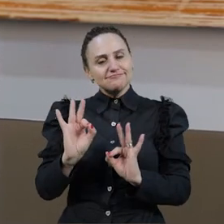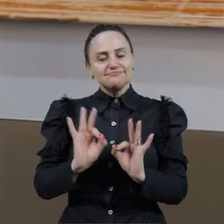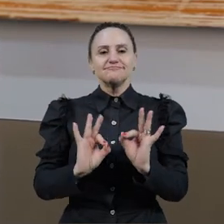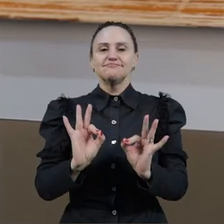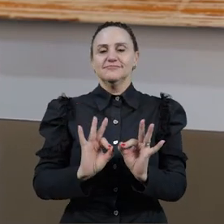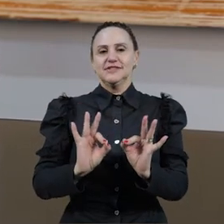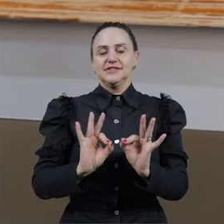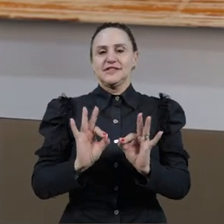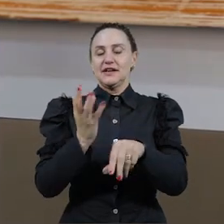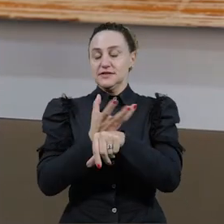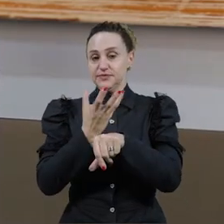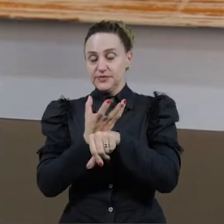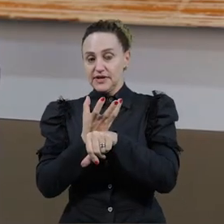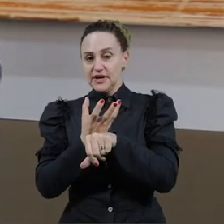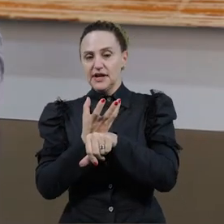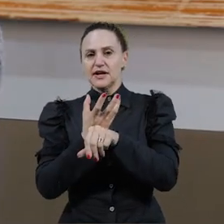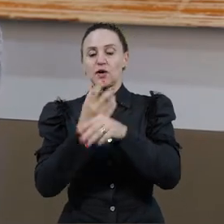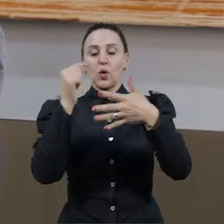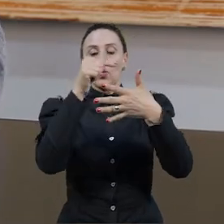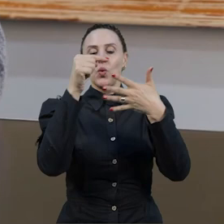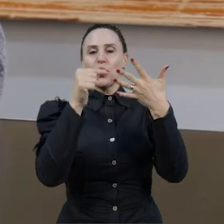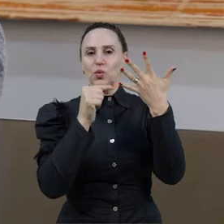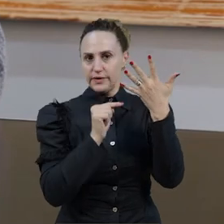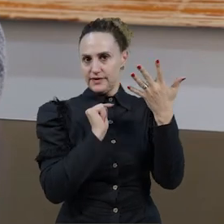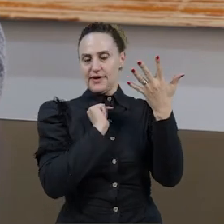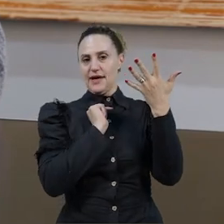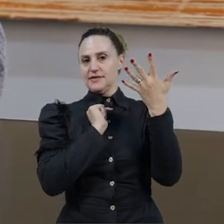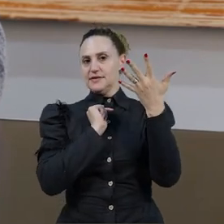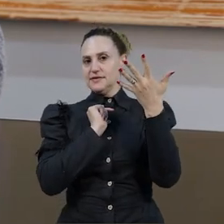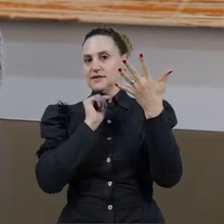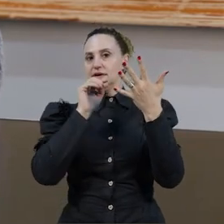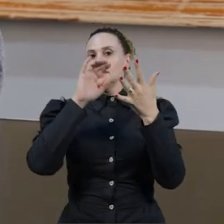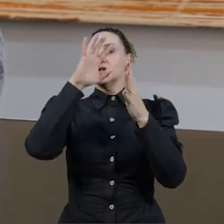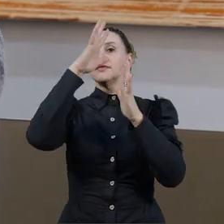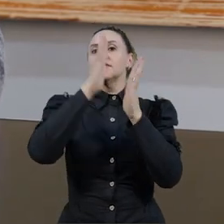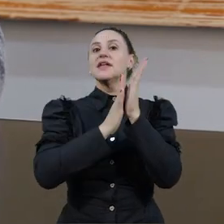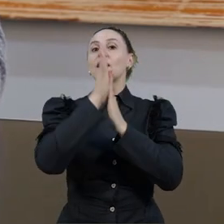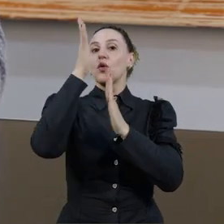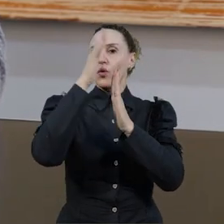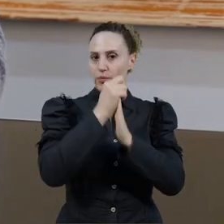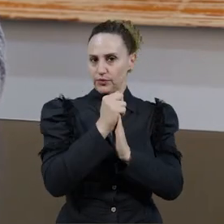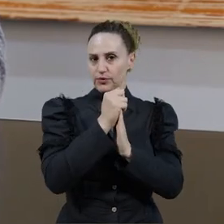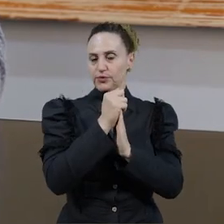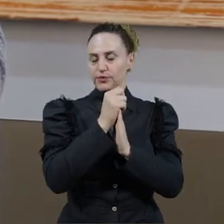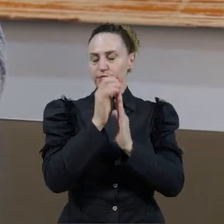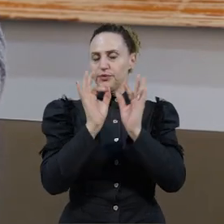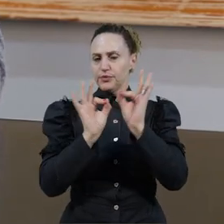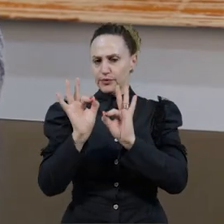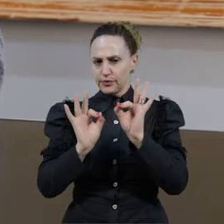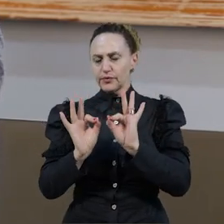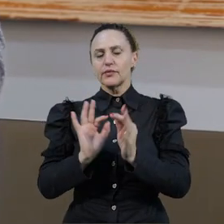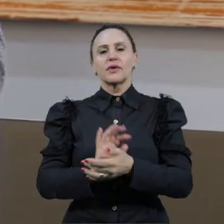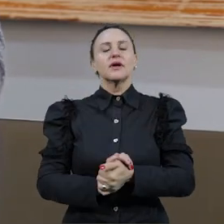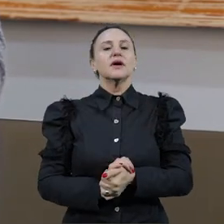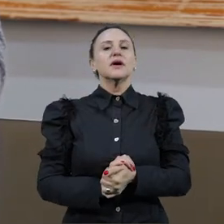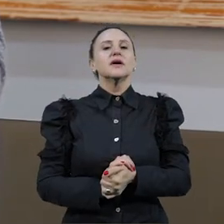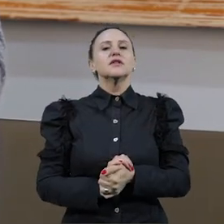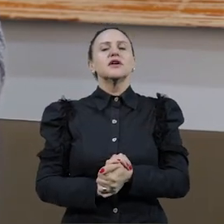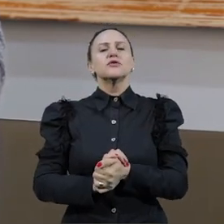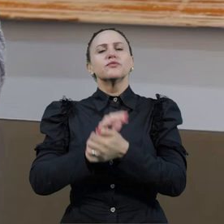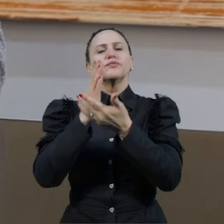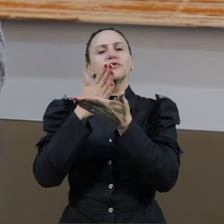unidades temáticas de acordo com a emenda da disciplina. Então dividimos em unidades temáticas